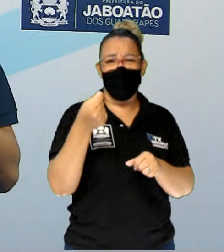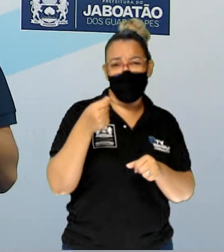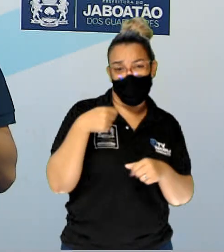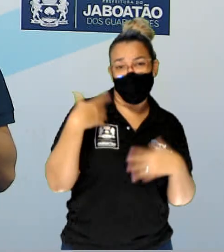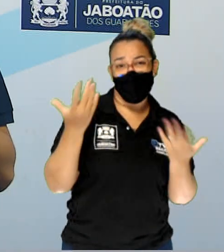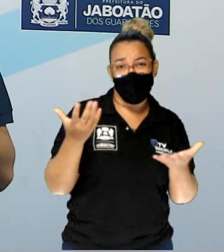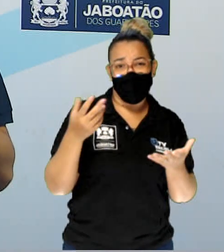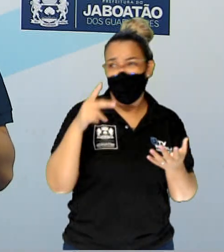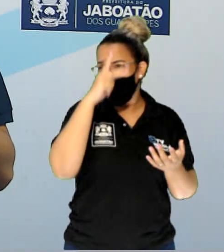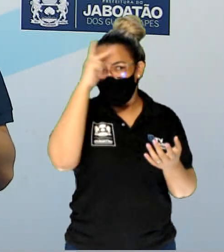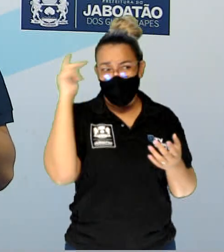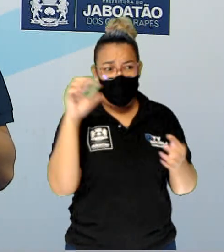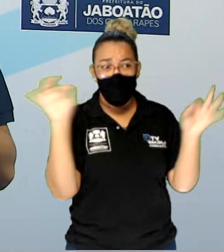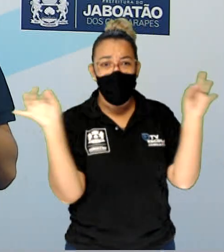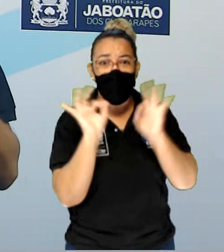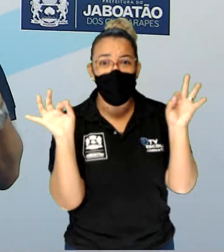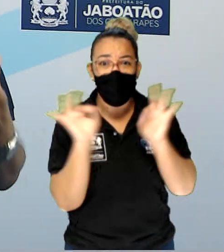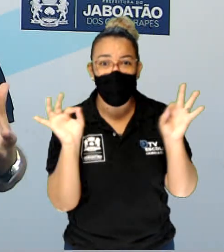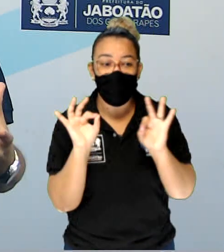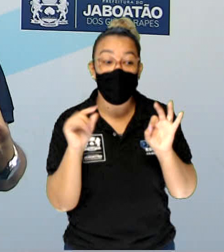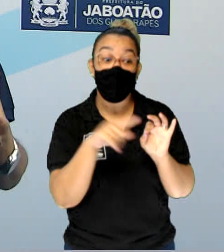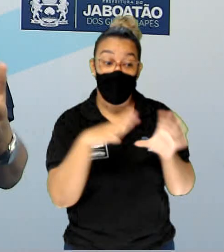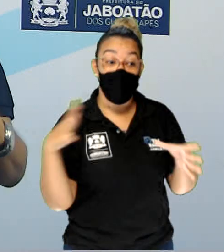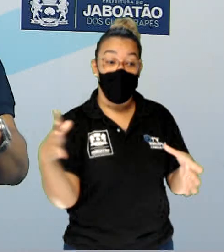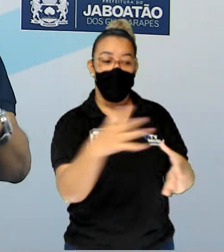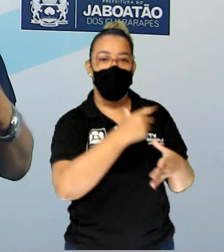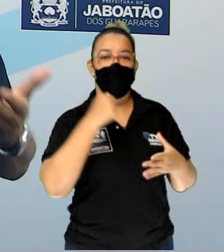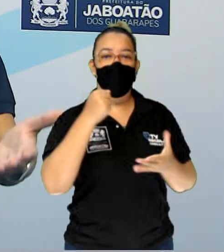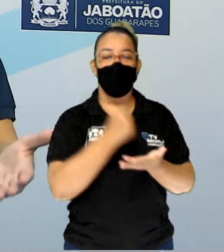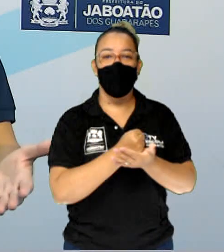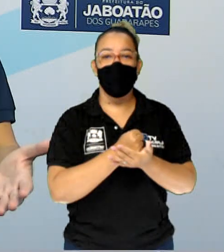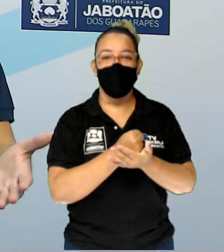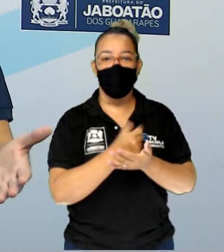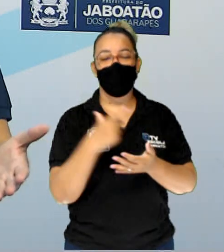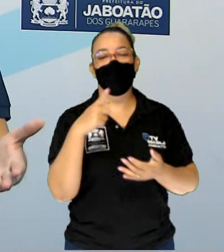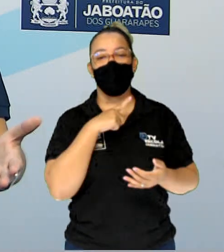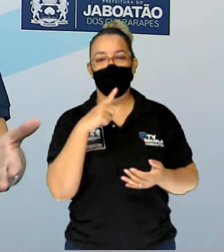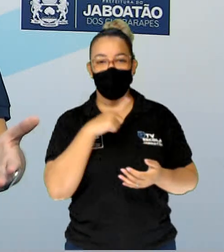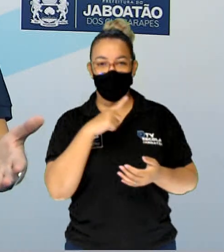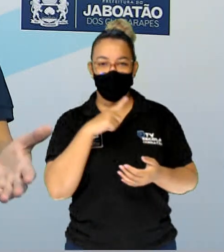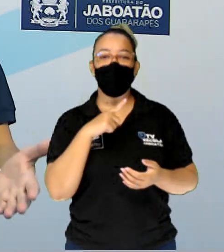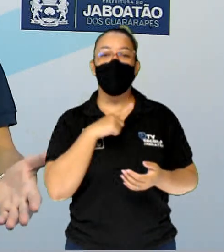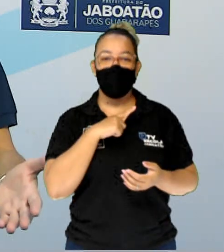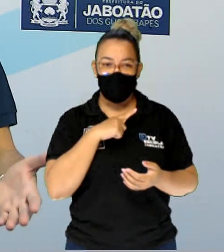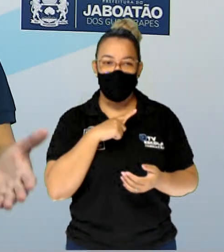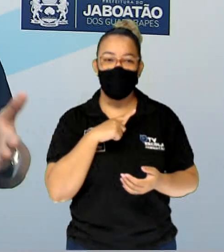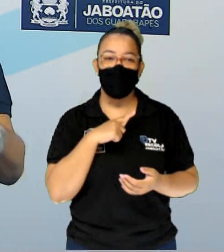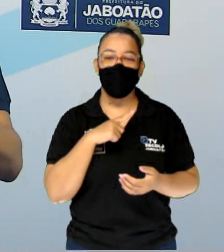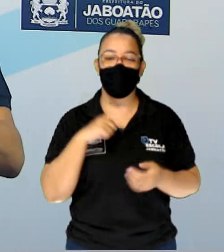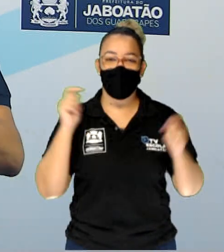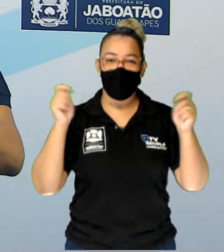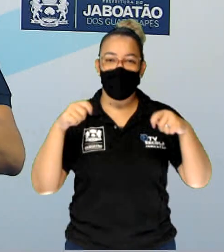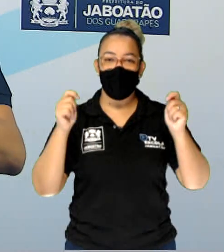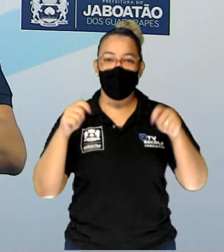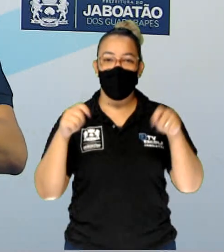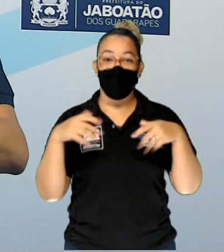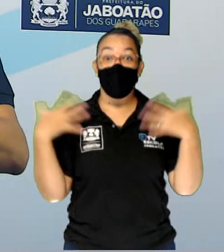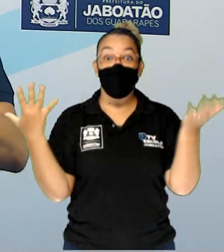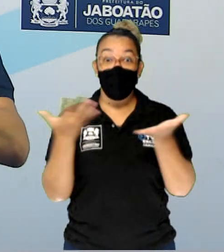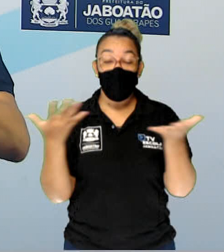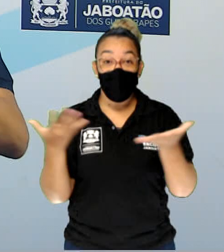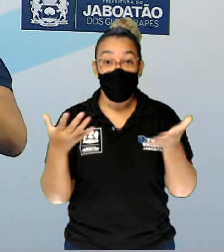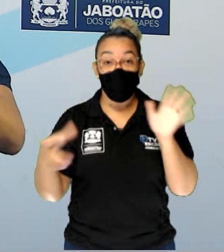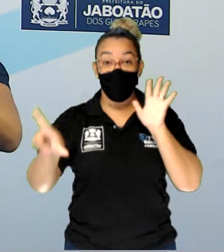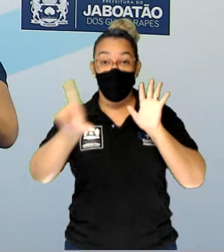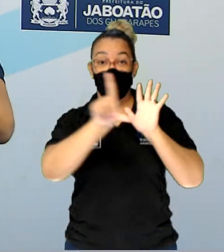ficando com ela, o terreno, aquela posse, ou de uso capião, que a gente chama muito isso de uso capião. hoje, pela legislação,